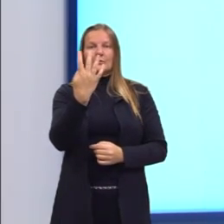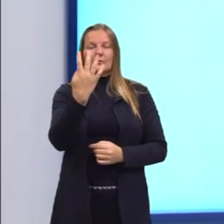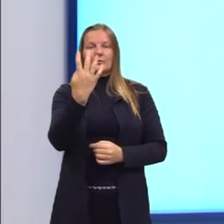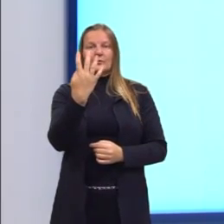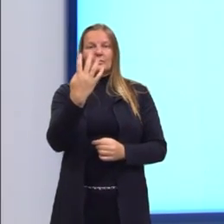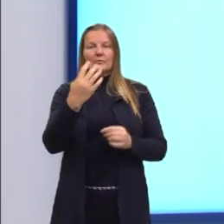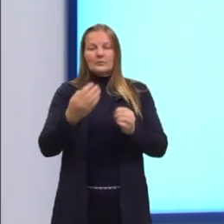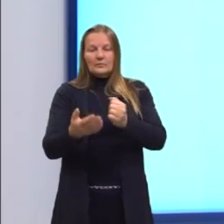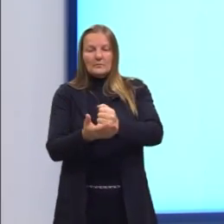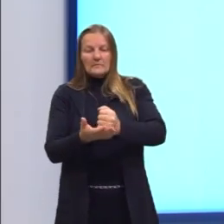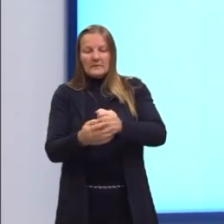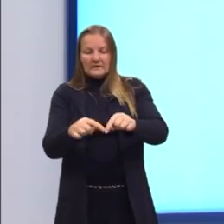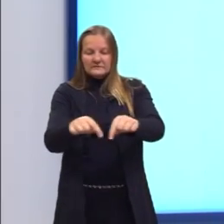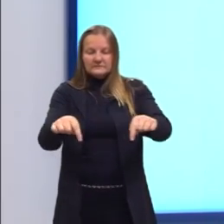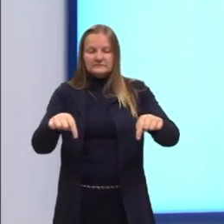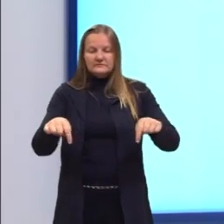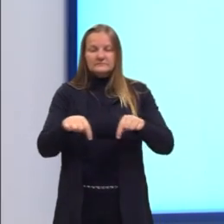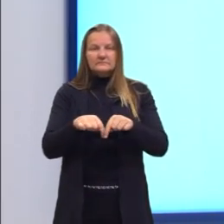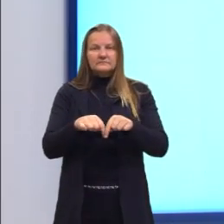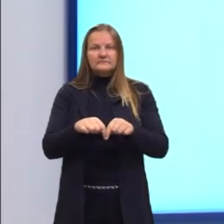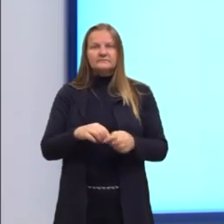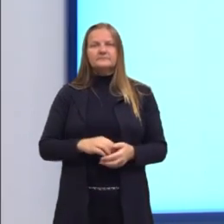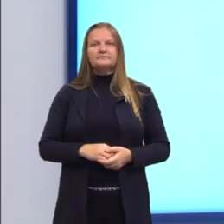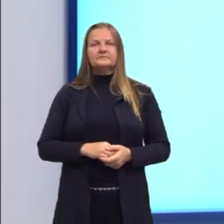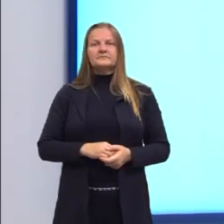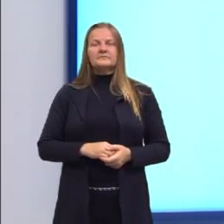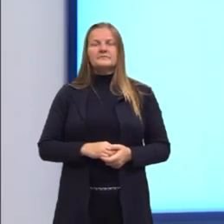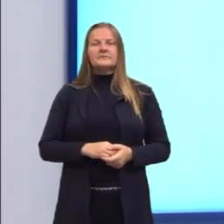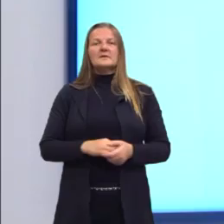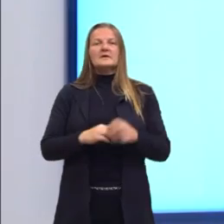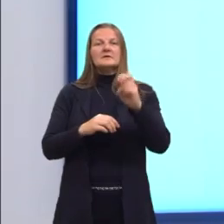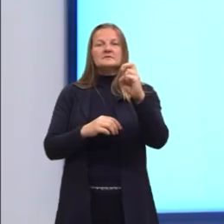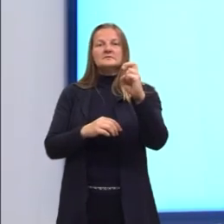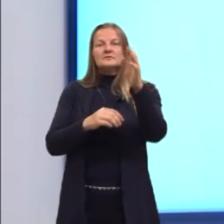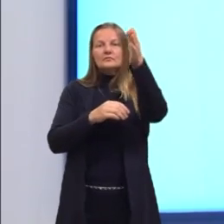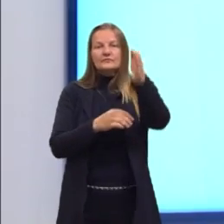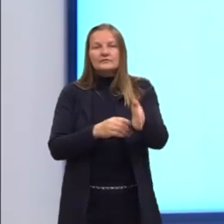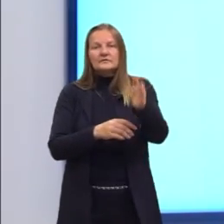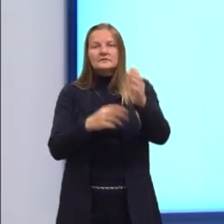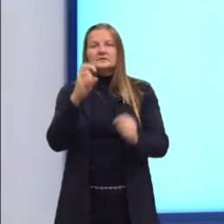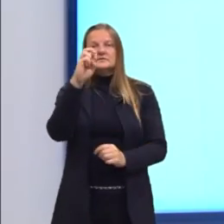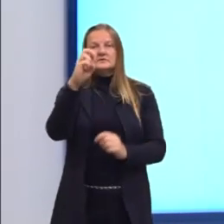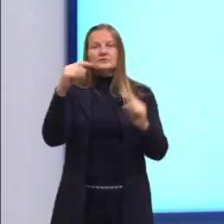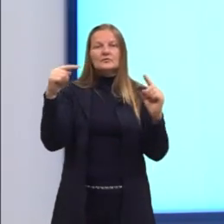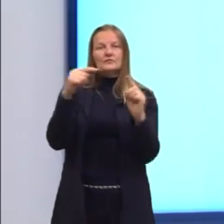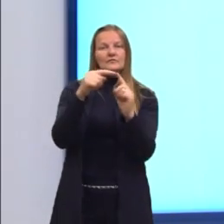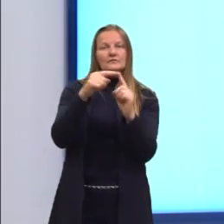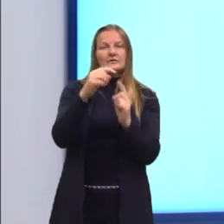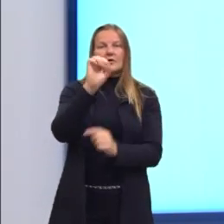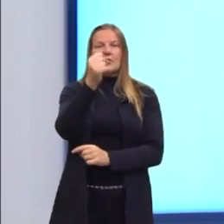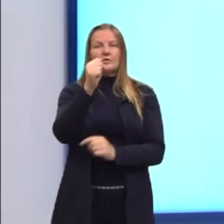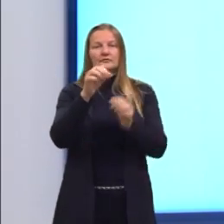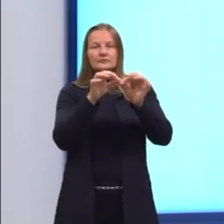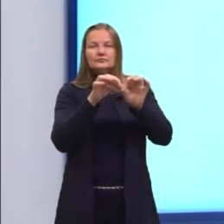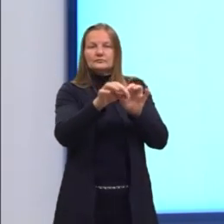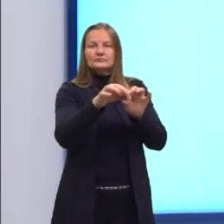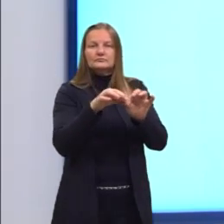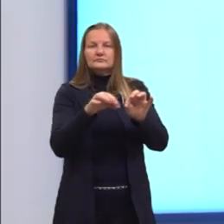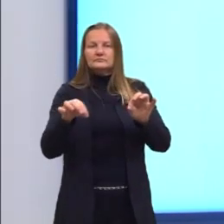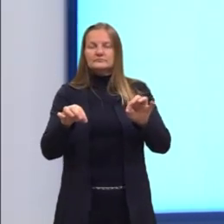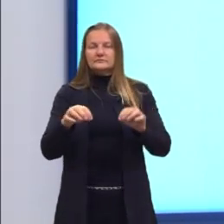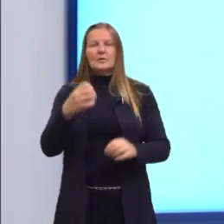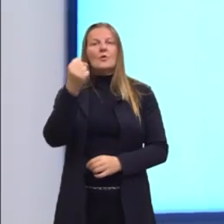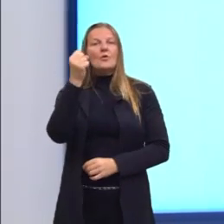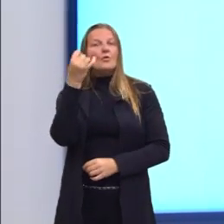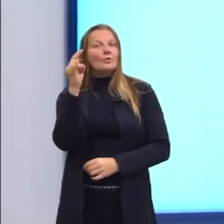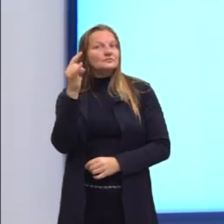base é formada por um quadrilátero. Cinco faces, cinco vértices e oito arestas. E, por